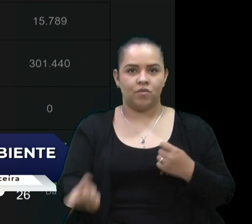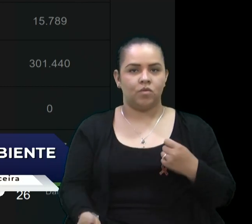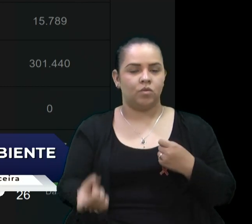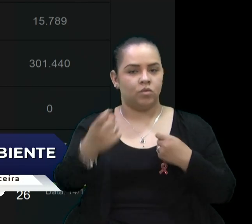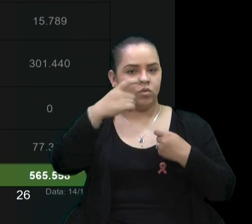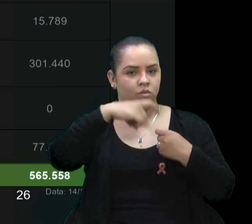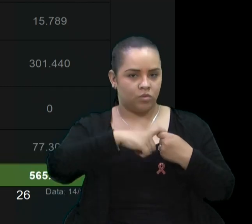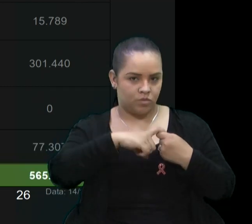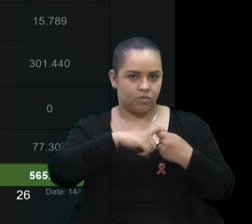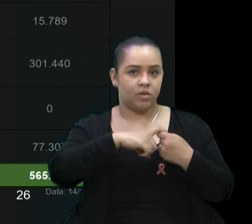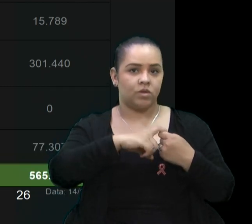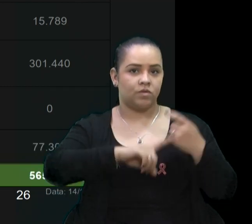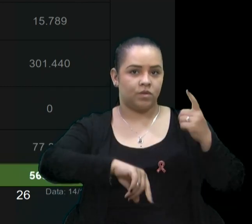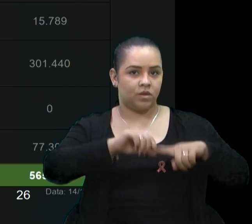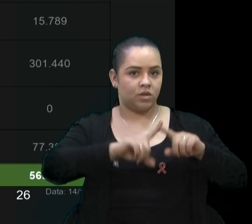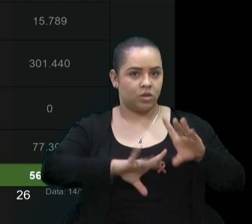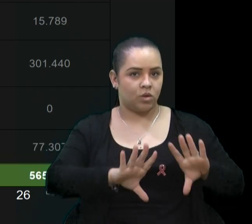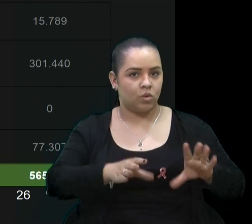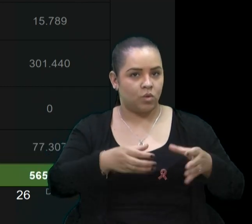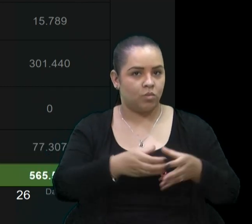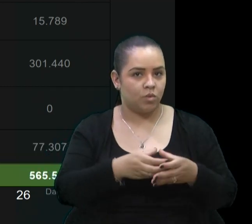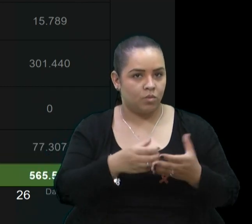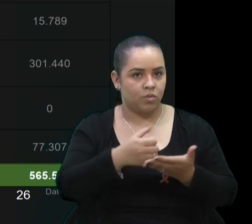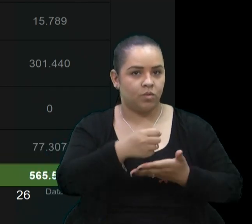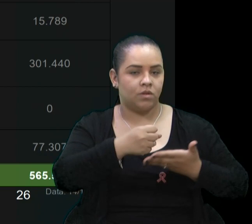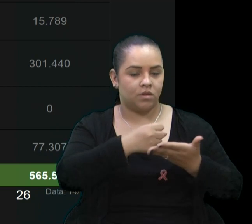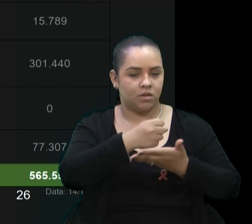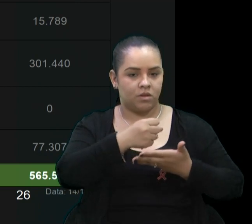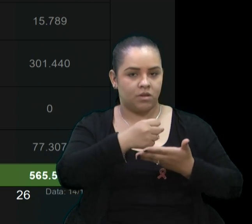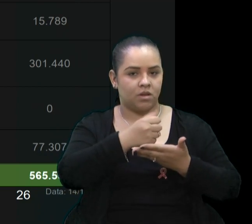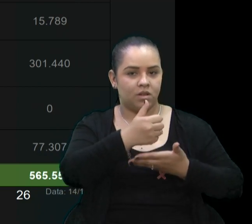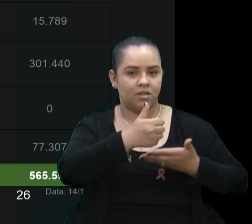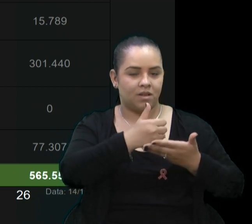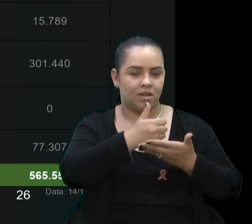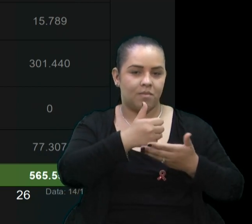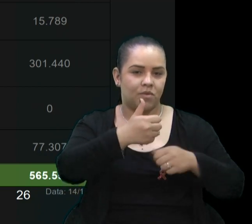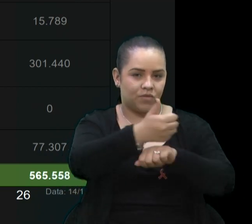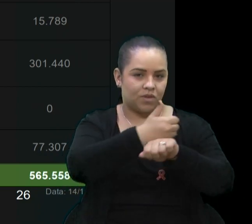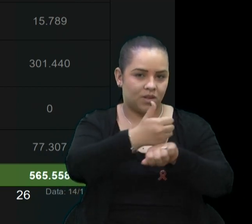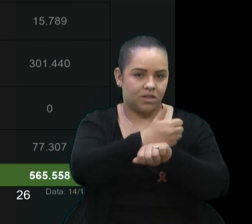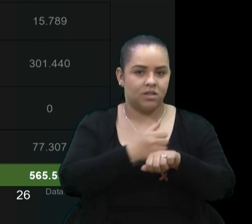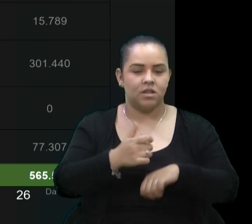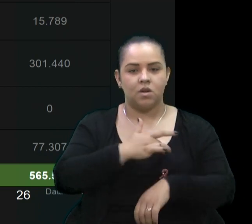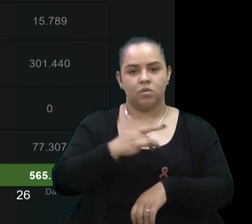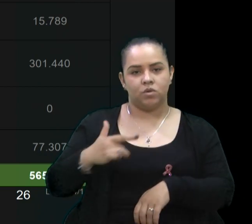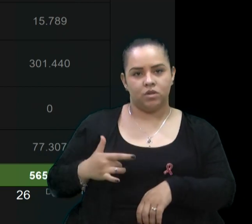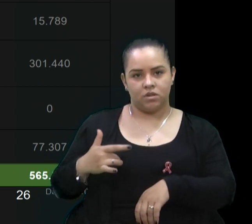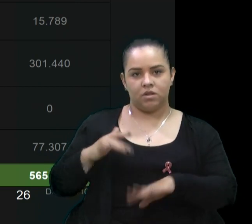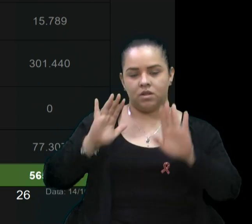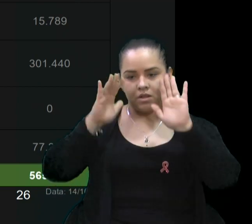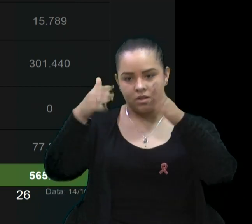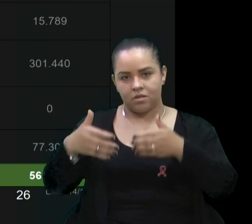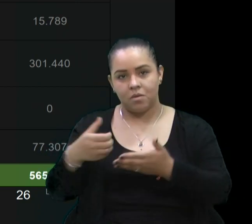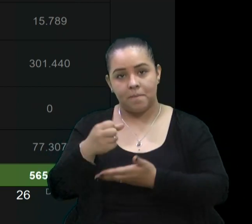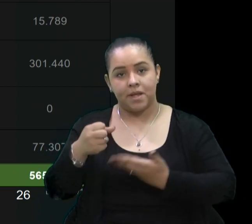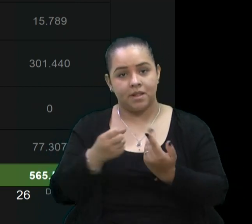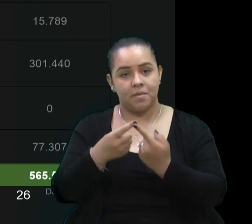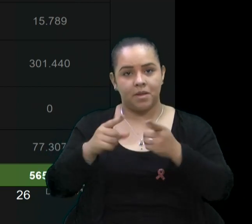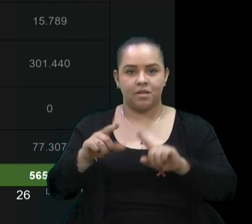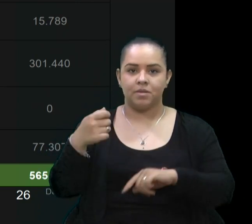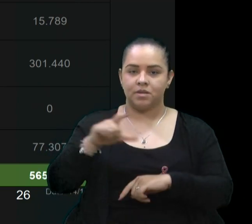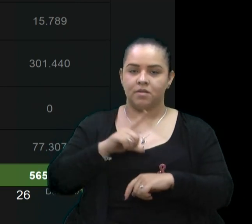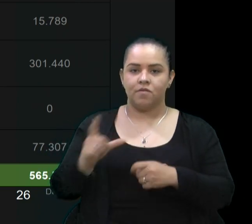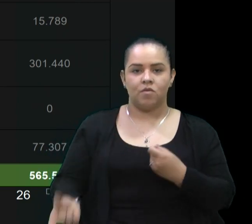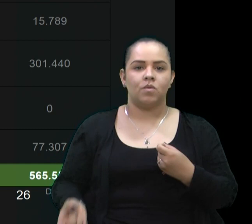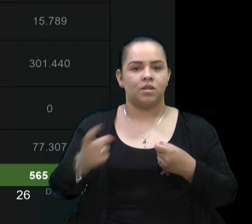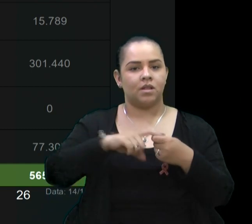atividades em grupo com os profissionais da saúde na atenção básica, porque a gente ainda tem algumas restrições. Mas isso deve ser retomado até